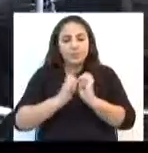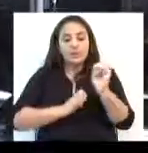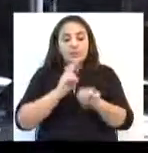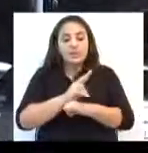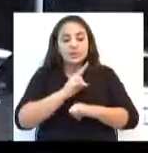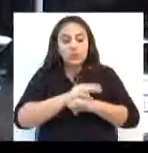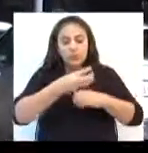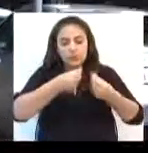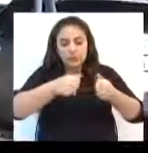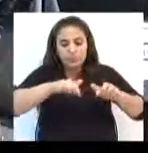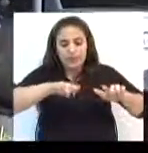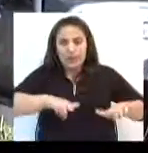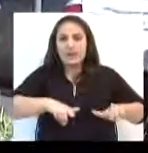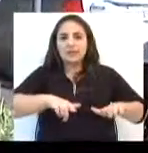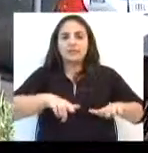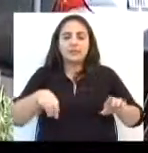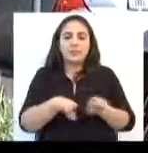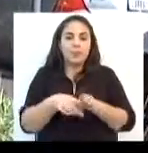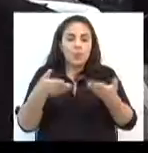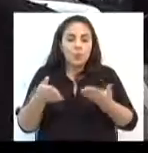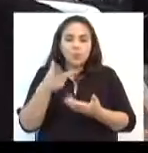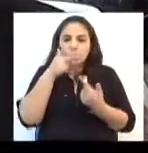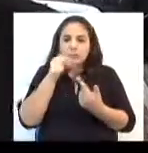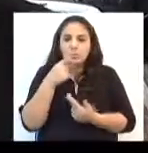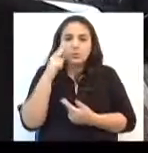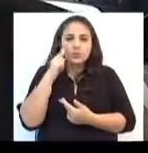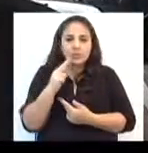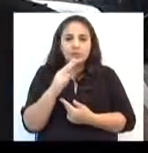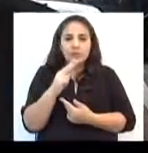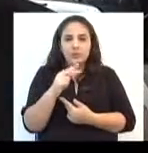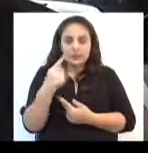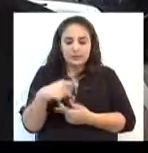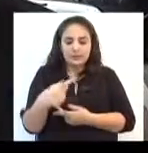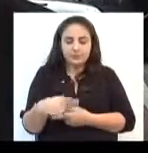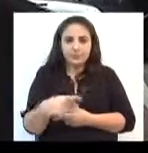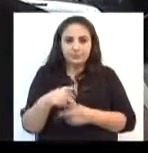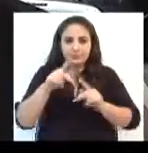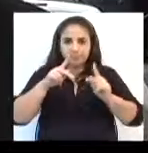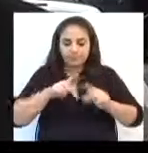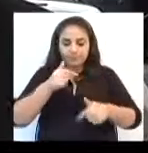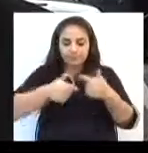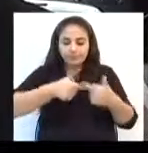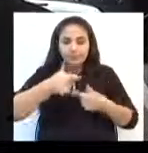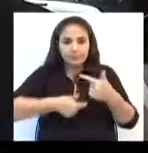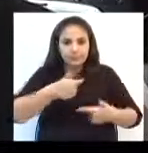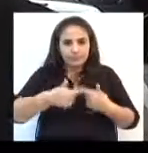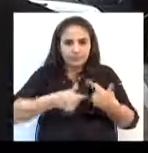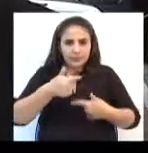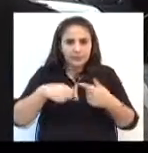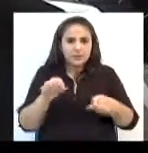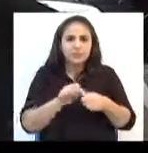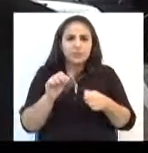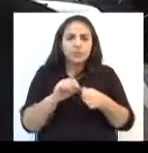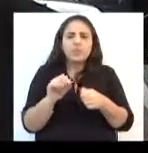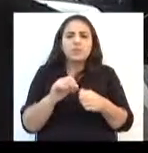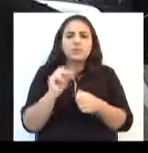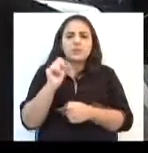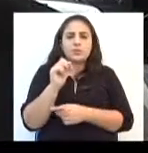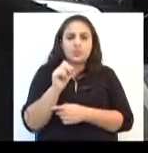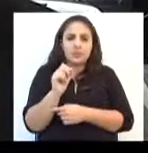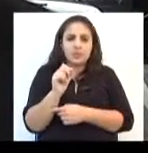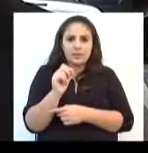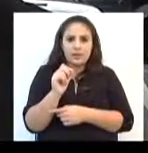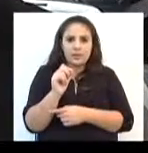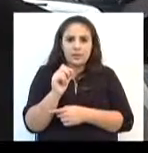adotando os canteiros e hoje eu estava vendo aqui na Avenida Brasil as pessoas trabalhando e fazendo com que